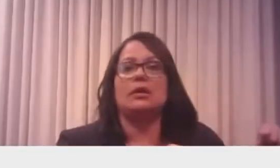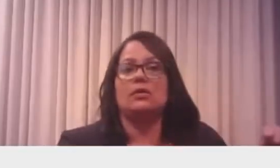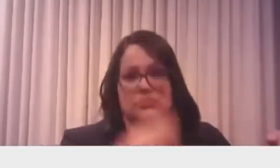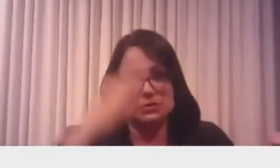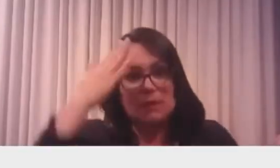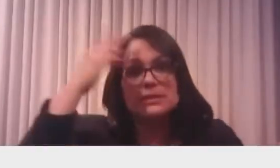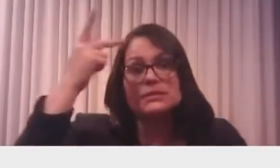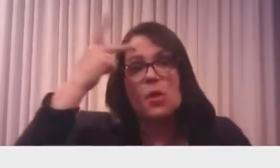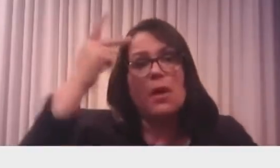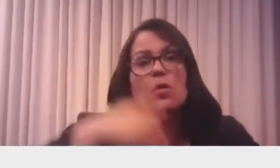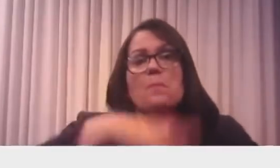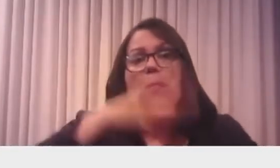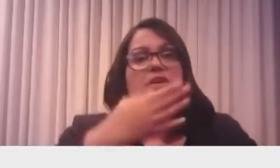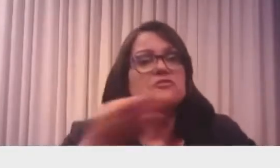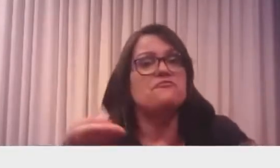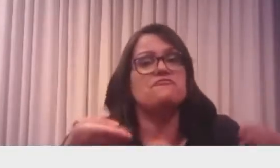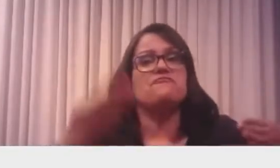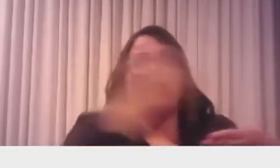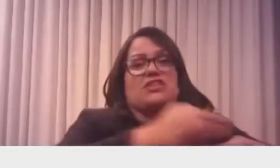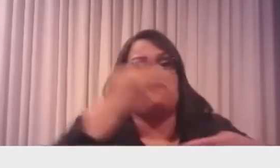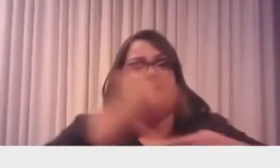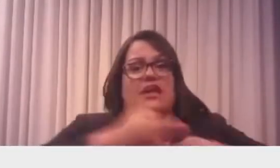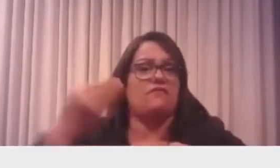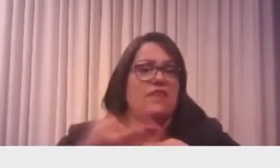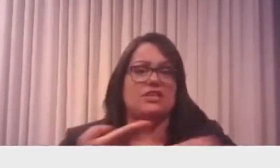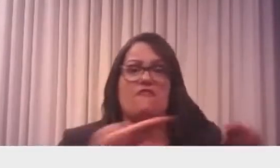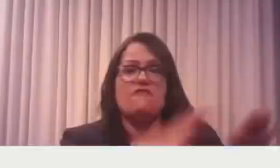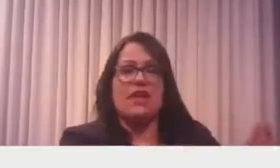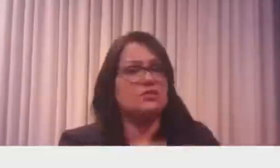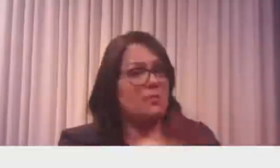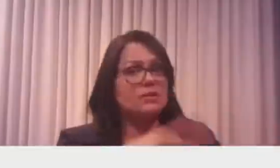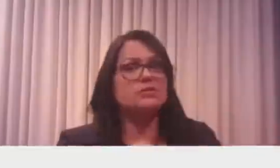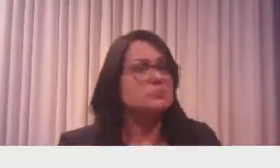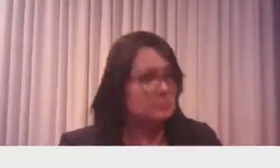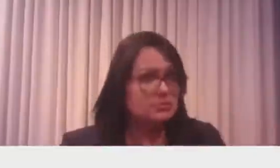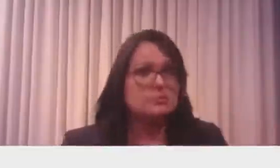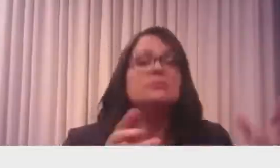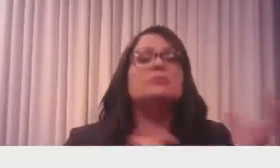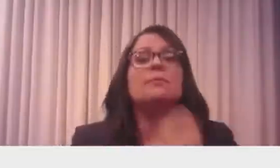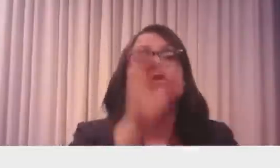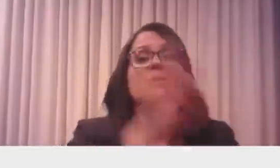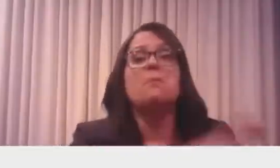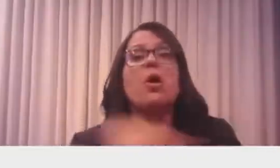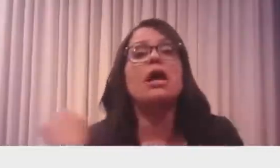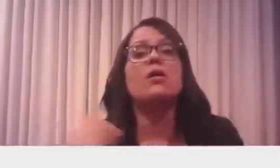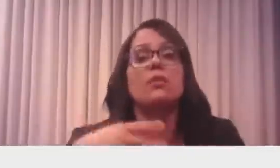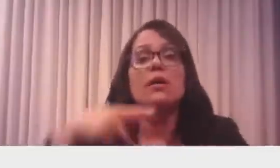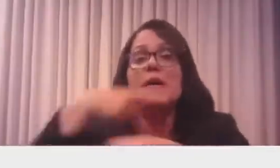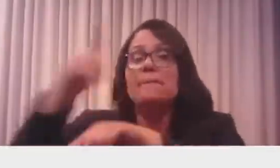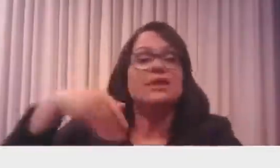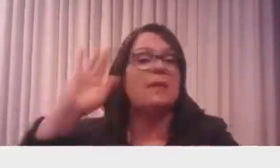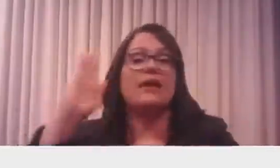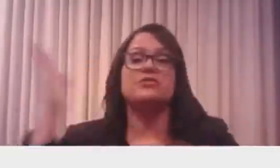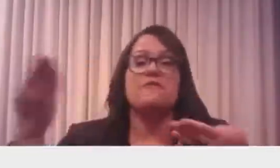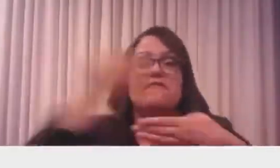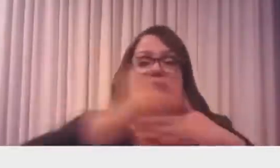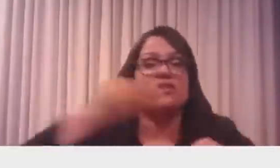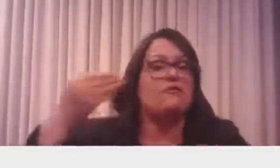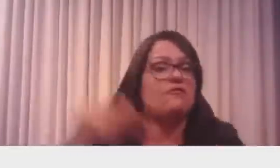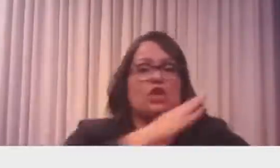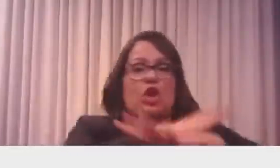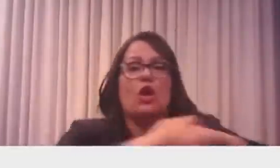foi São Paulo, e proporcionalmente que mais morreu gente. Um dos países que mais fechou foi a Argentina. Proporcionalmente que mais morreu gente.